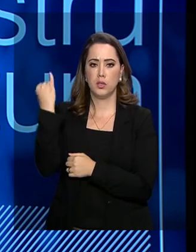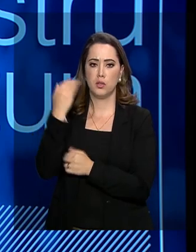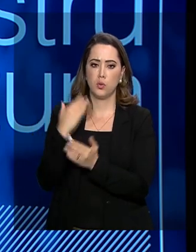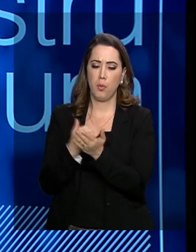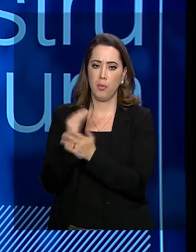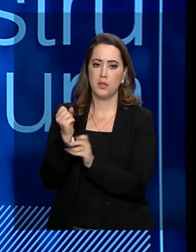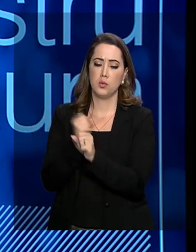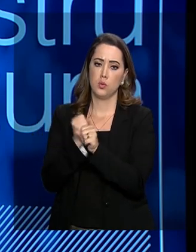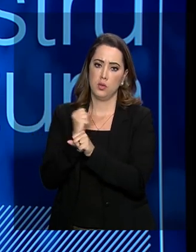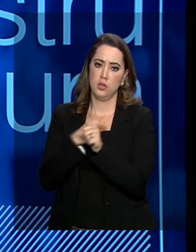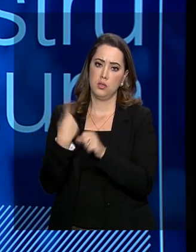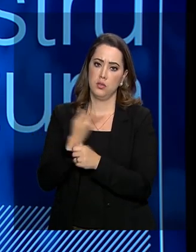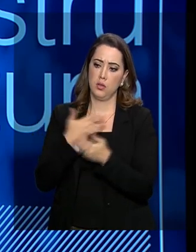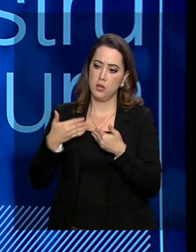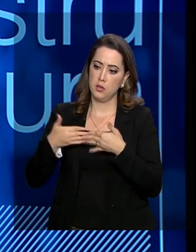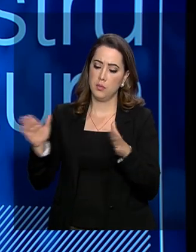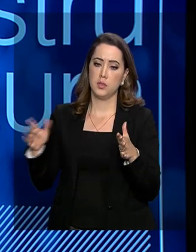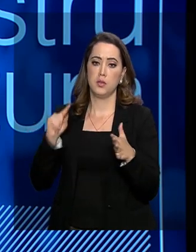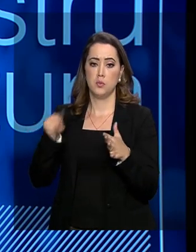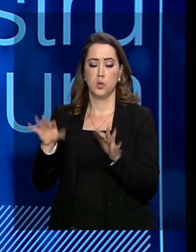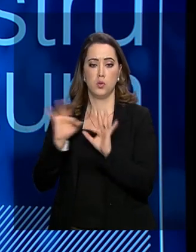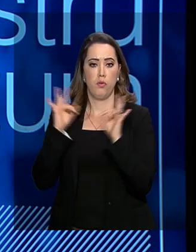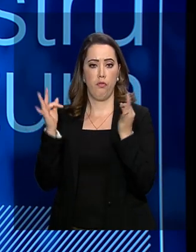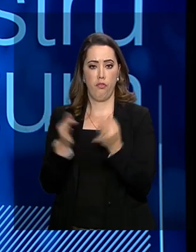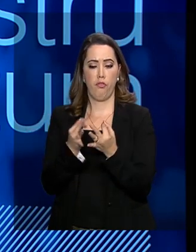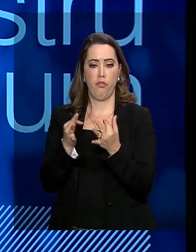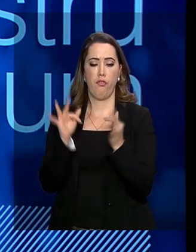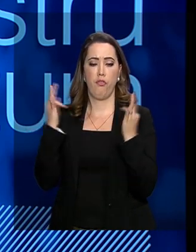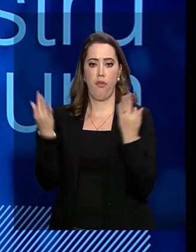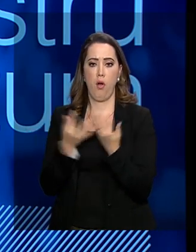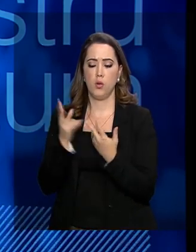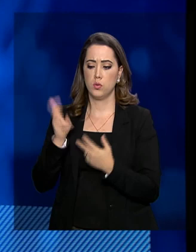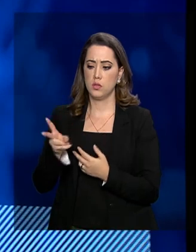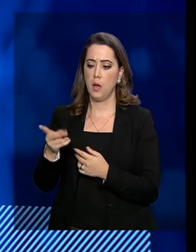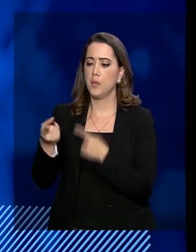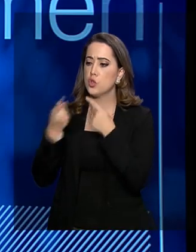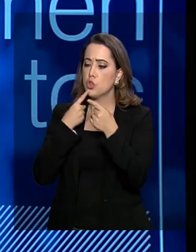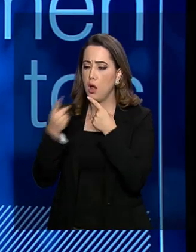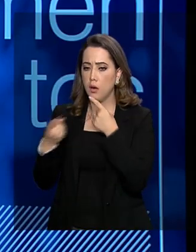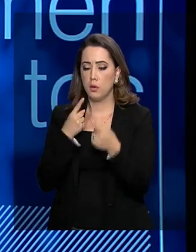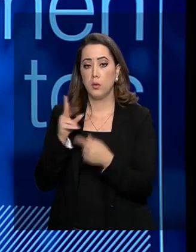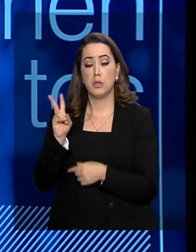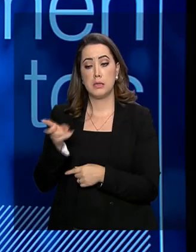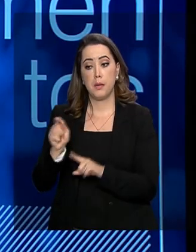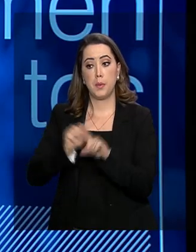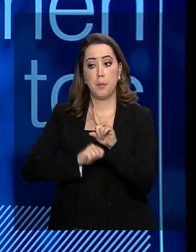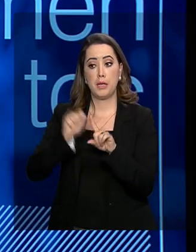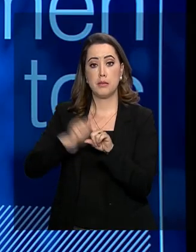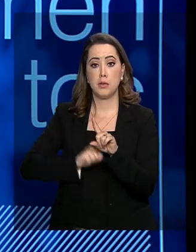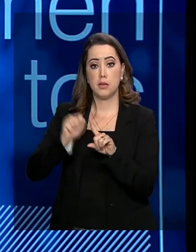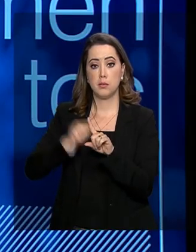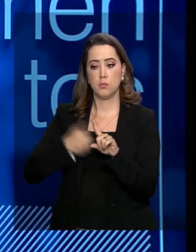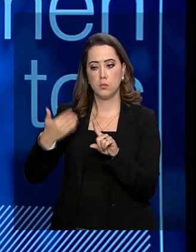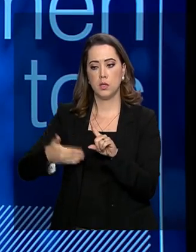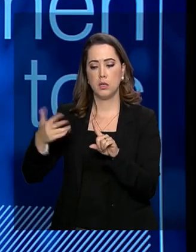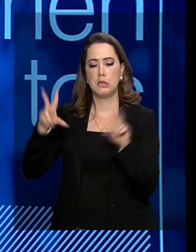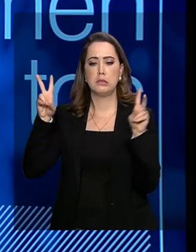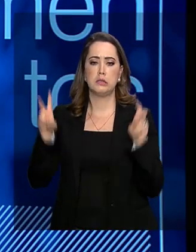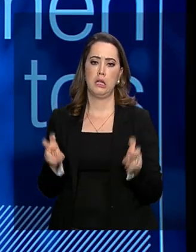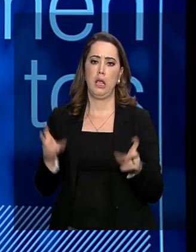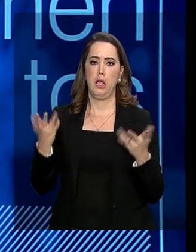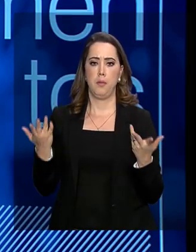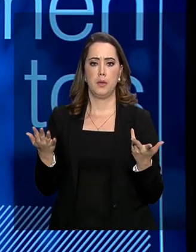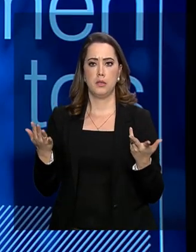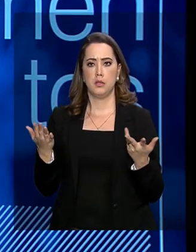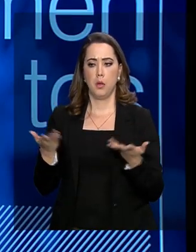inauguramos ali um fórum permanente, reinauguramos esse fórum de diálogos mensalmente com eles, para tratar temas com relação